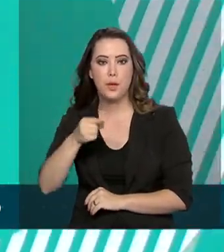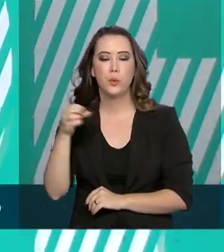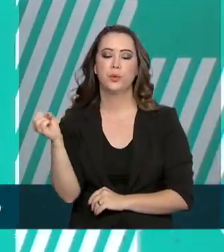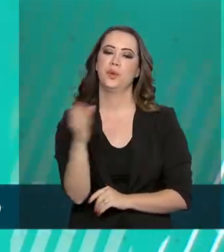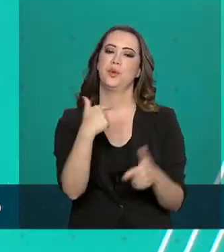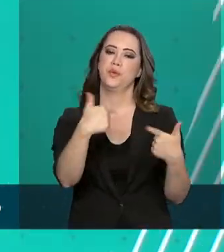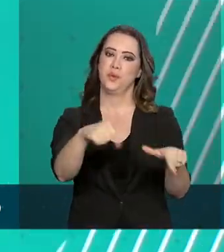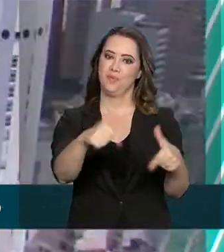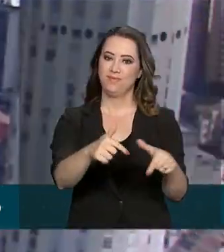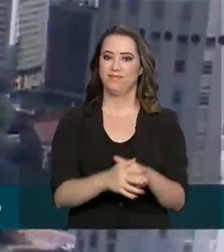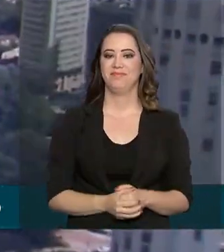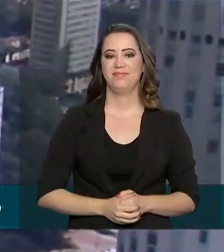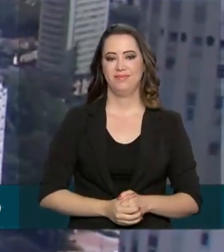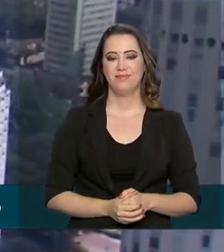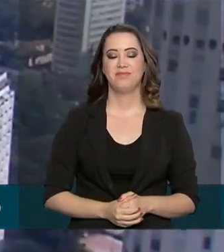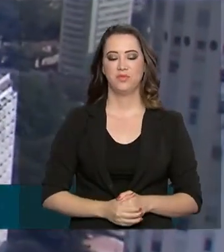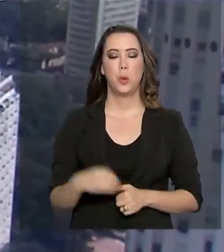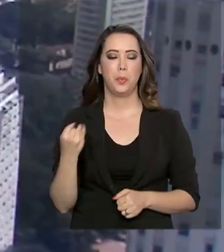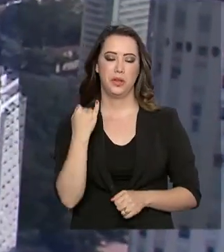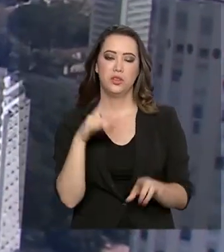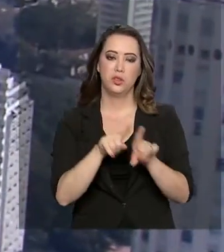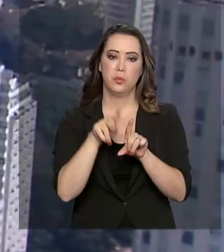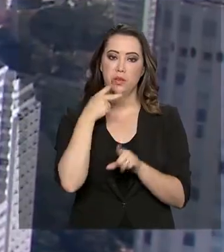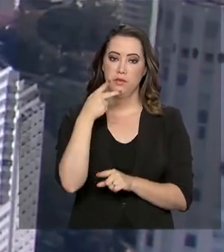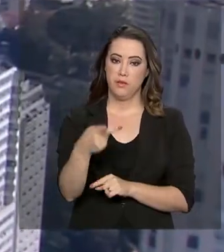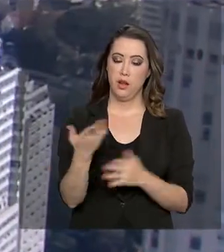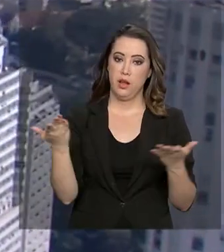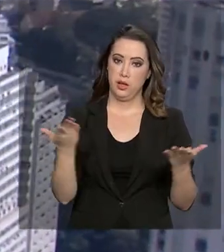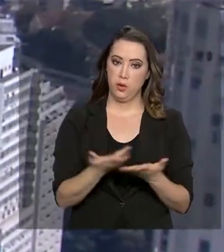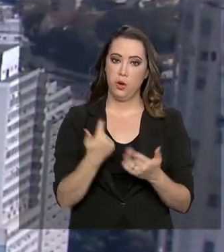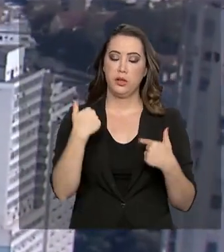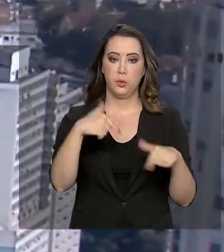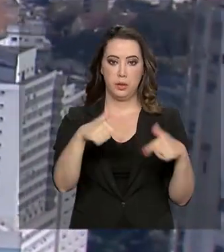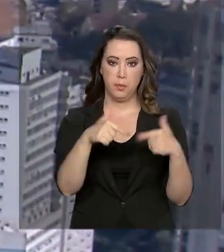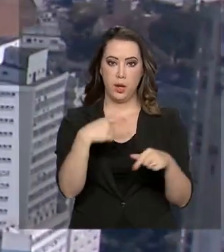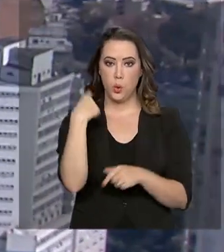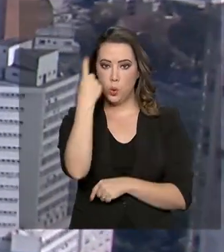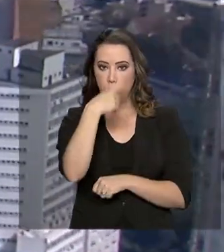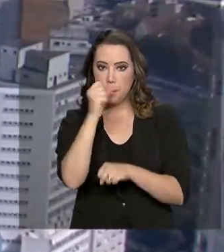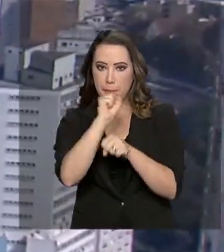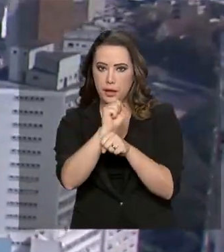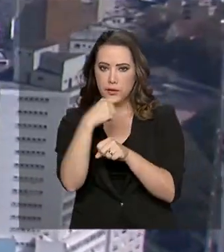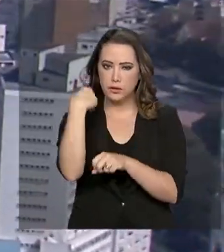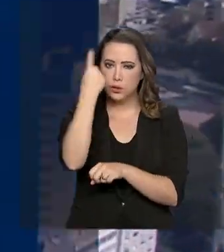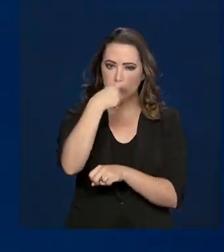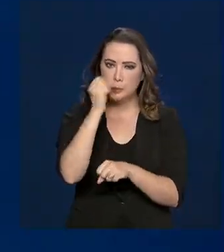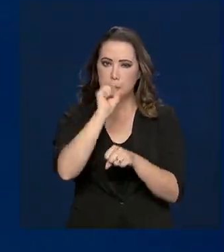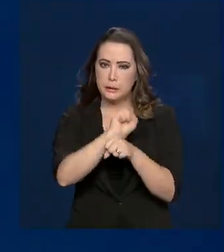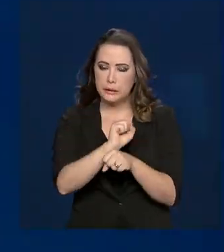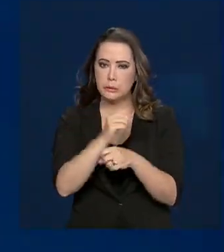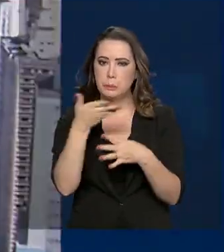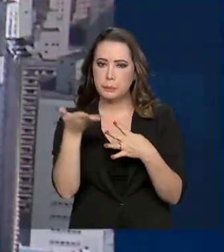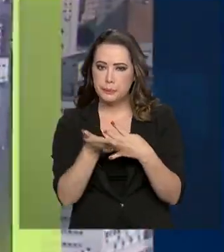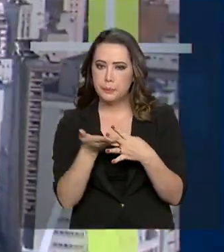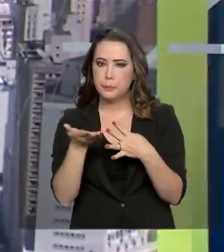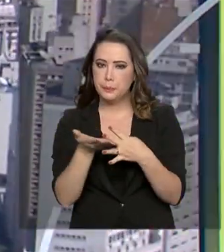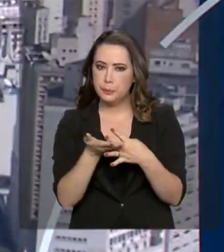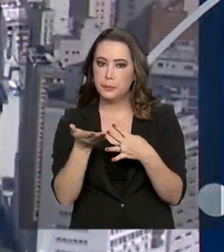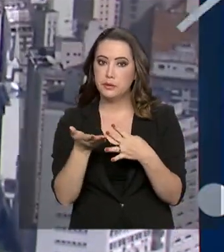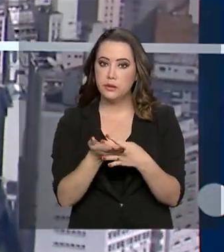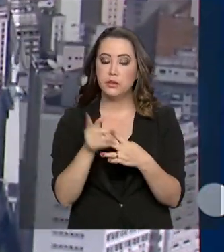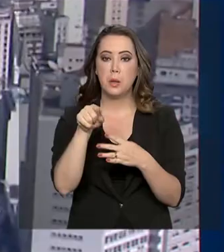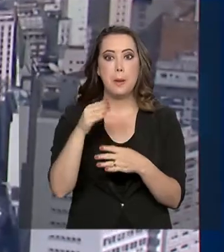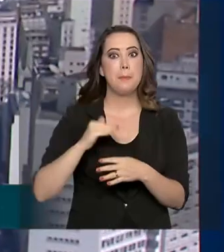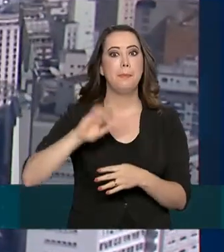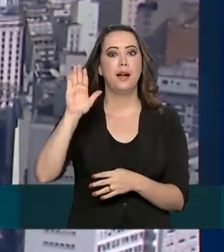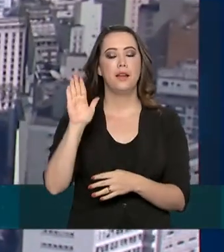postos de trabalho. Um outro destaque é a modalidade de trabalho intermitente, que teve mais de 11 mil contratações no mês.